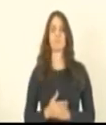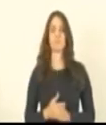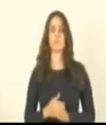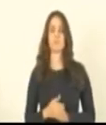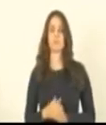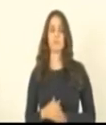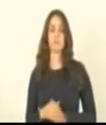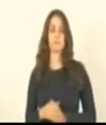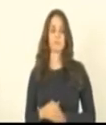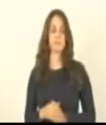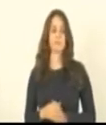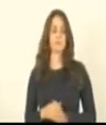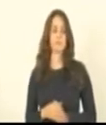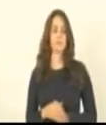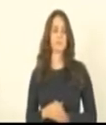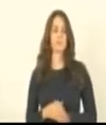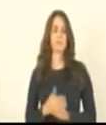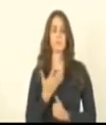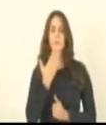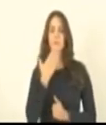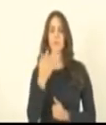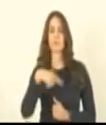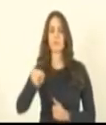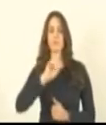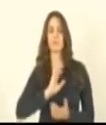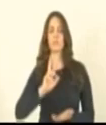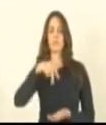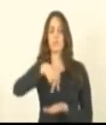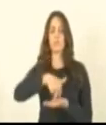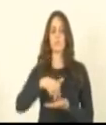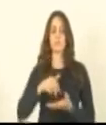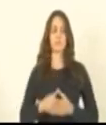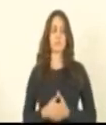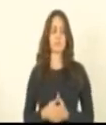Nesse sentido, solicita tudo e se coloque em posição de respeito.